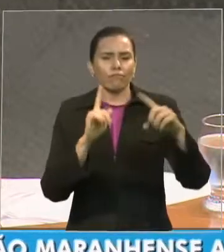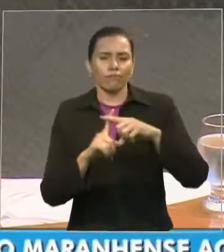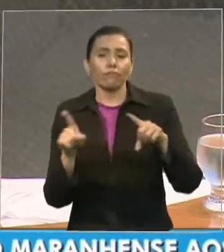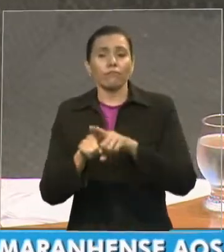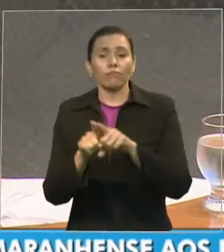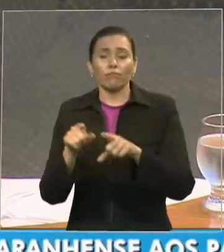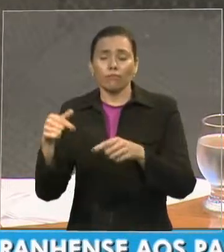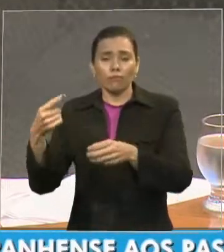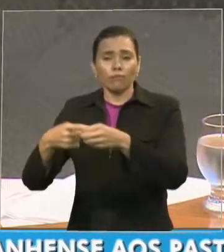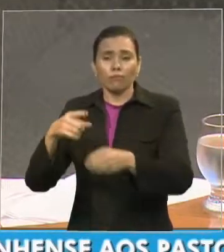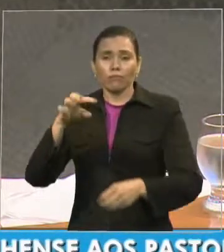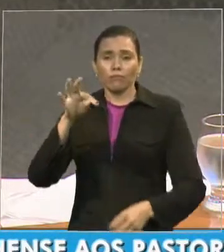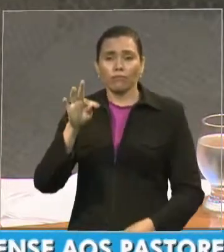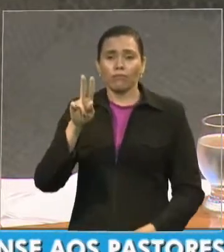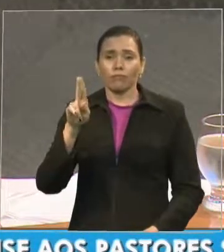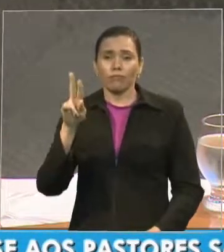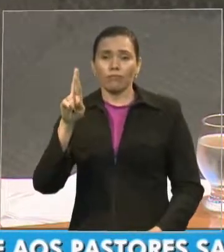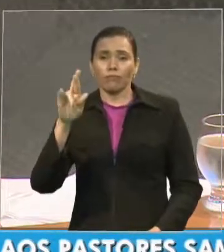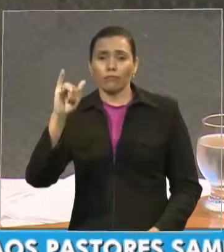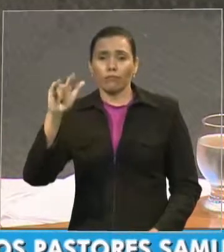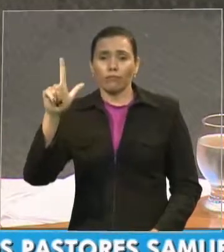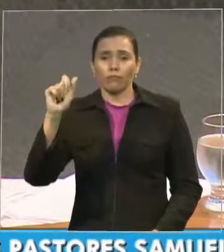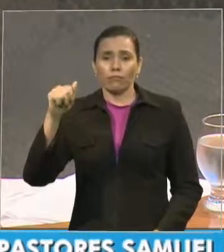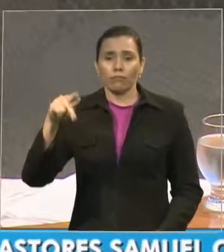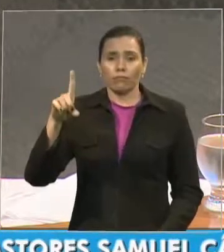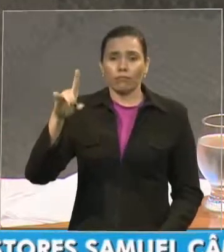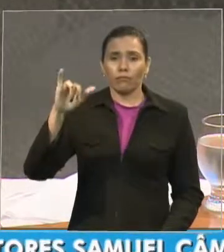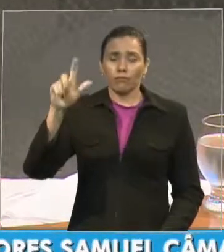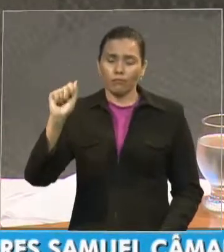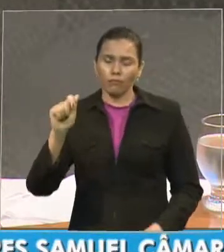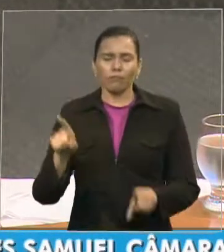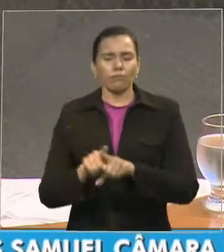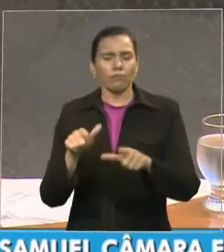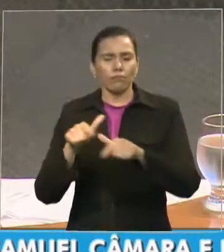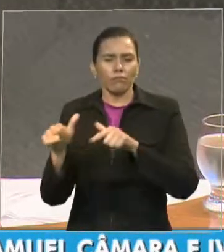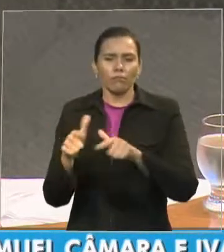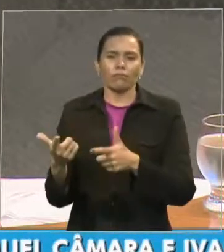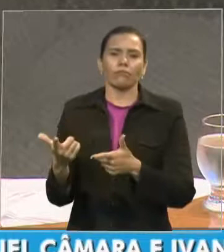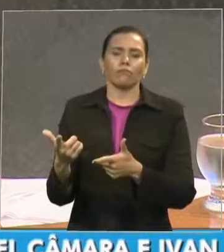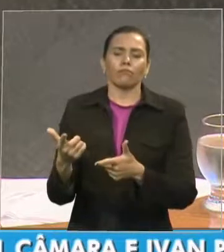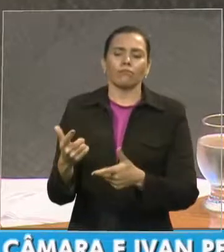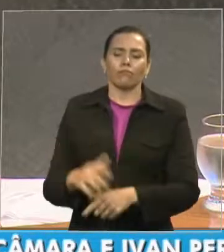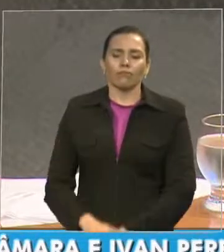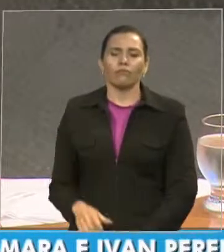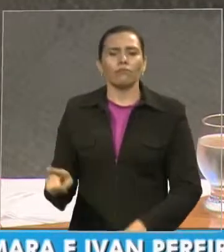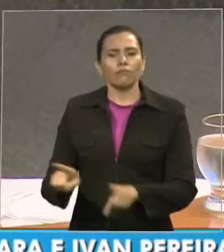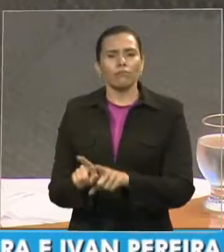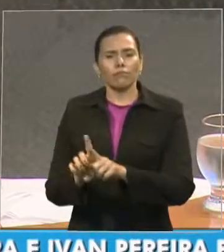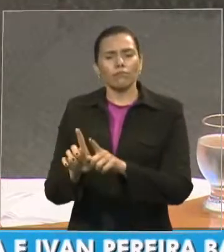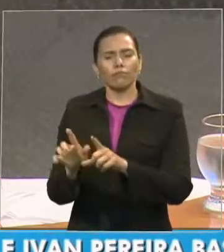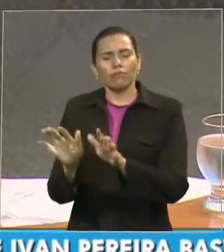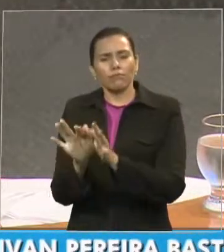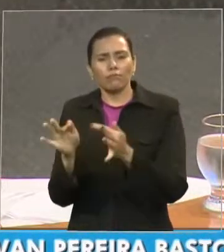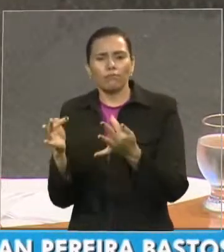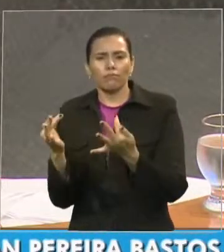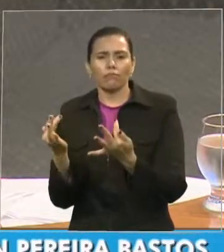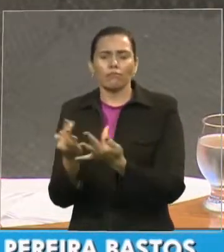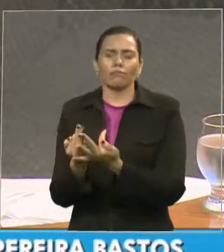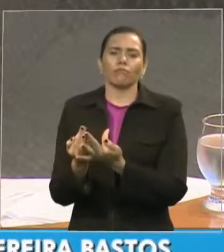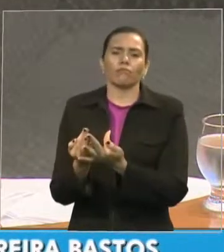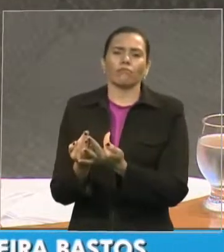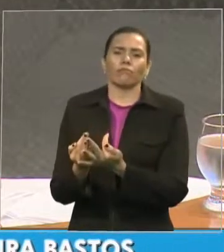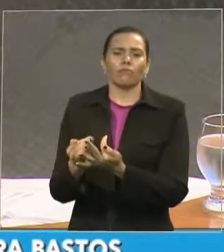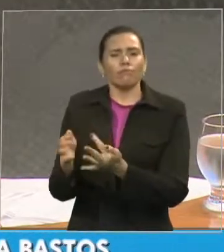sociais missionárias, trabalho com famílias necessitadas e apoio na recuperação de